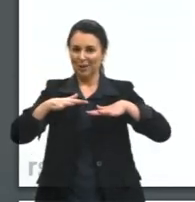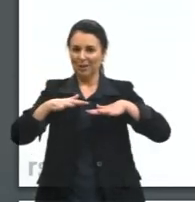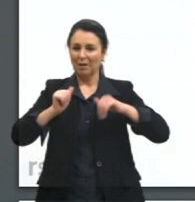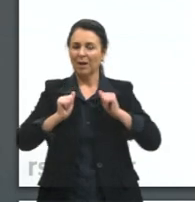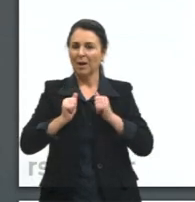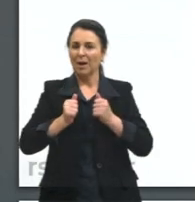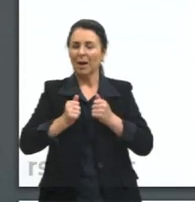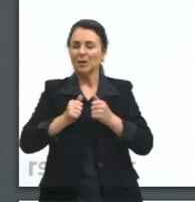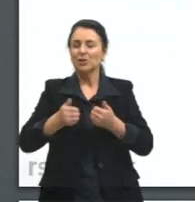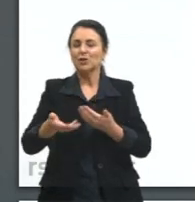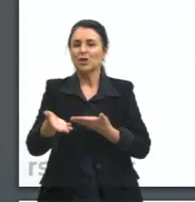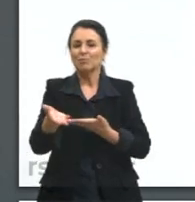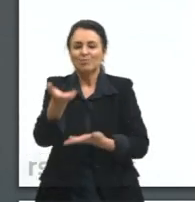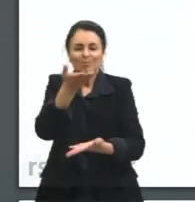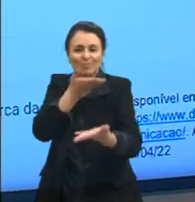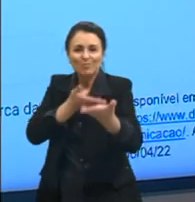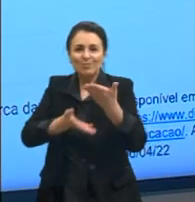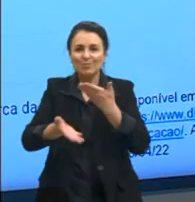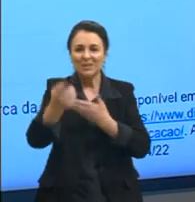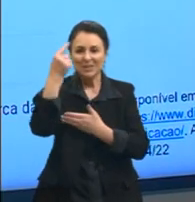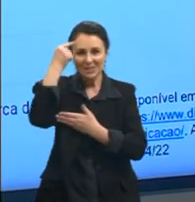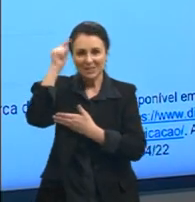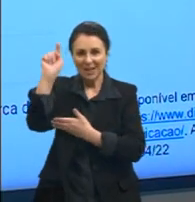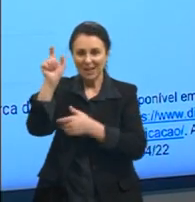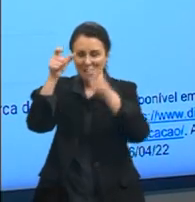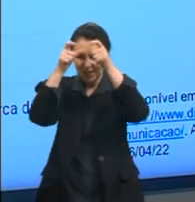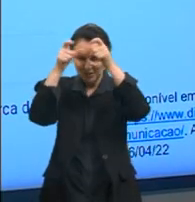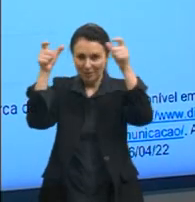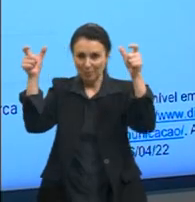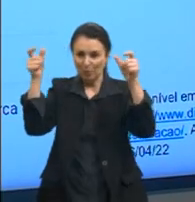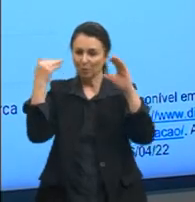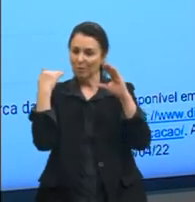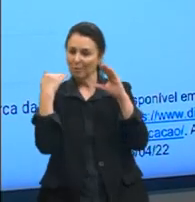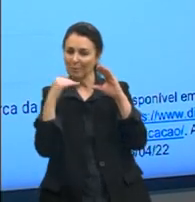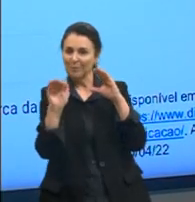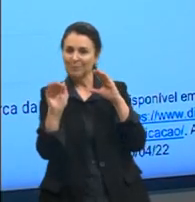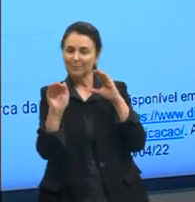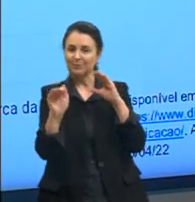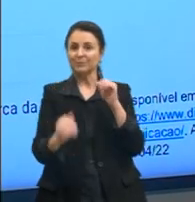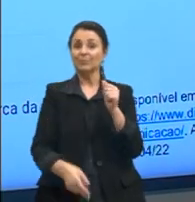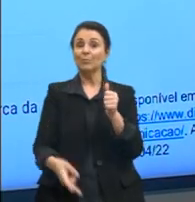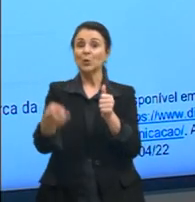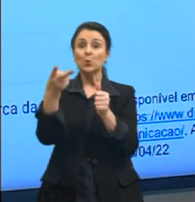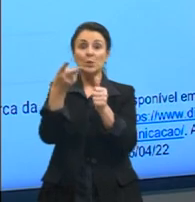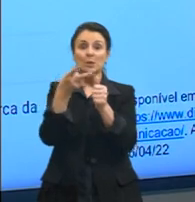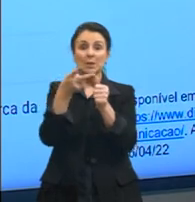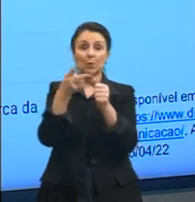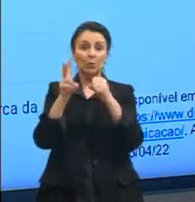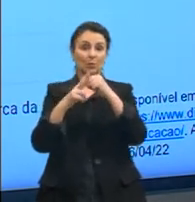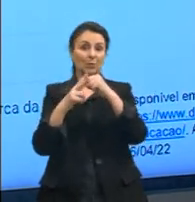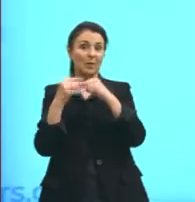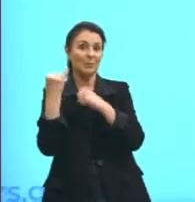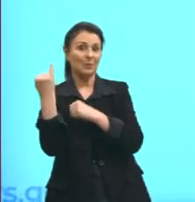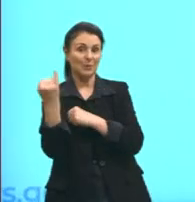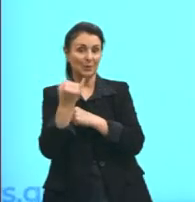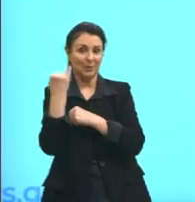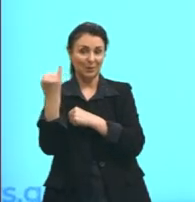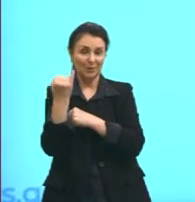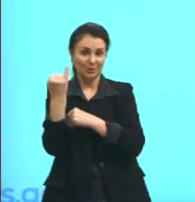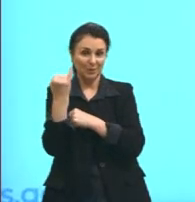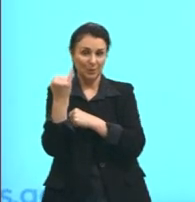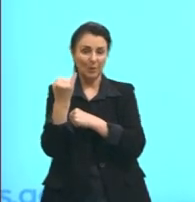de ideias, de conhecimento e de mensagens. E ali o nosso segundo verbo que é importante é